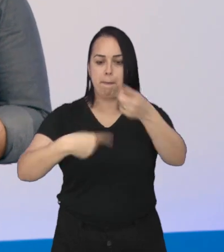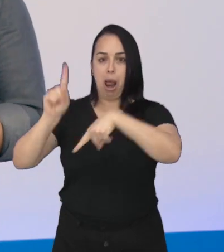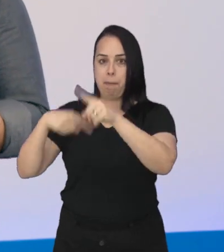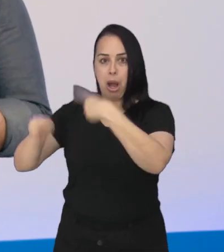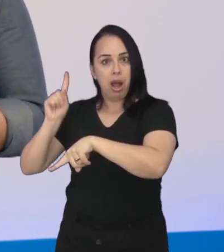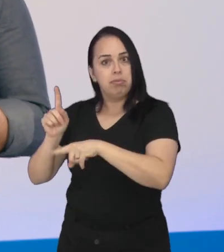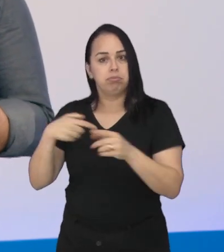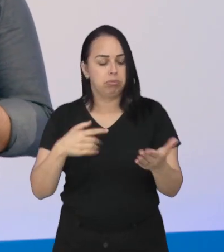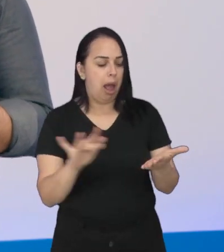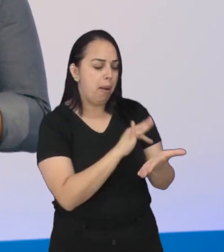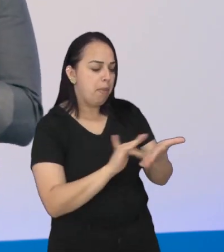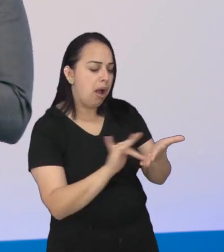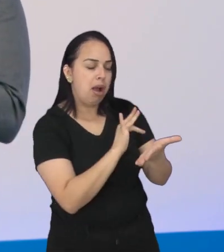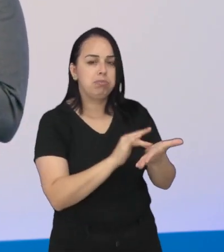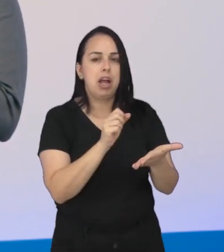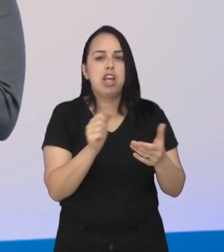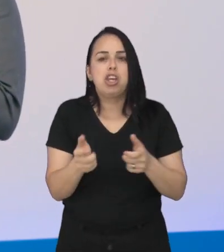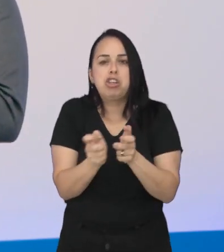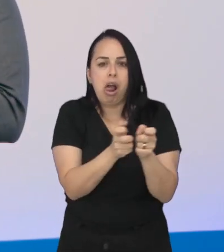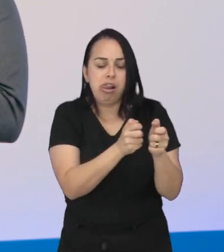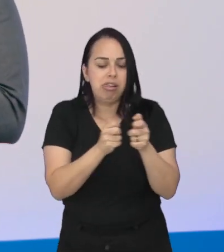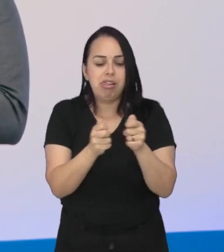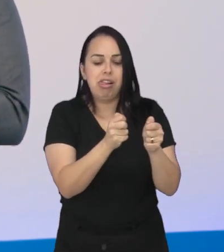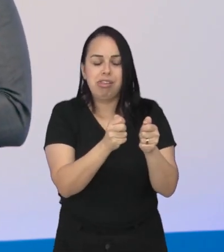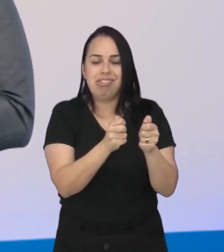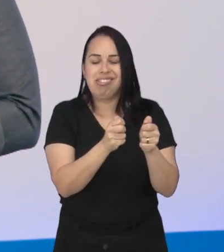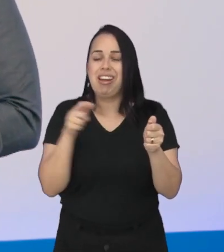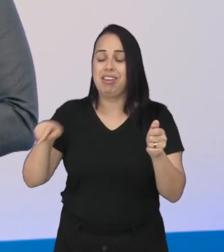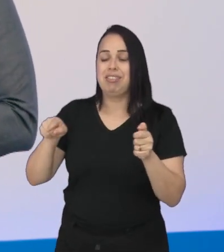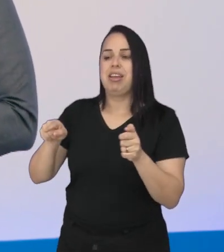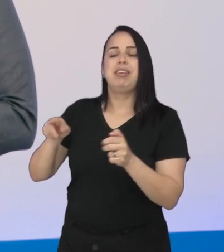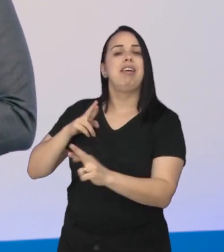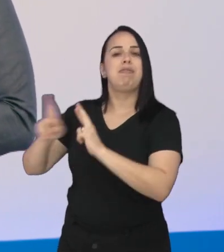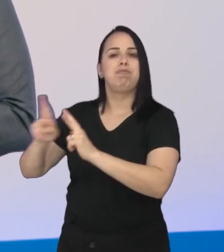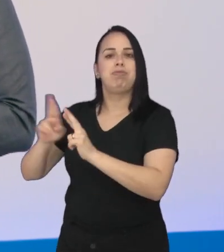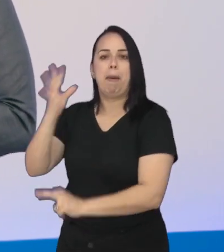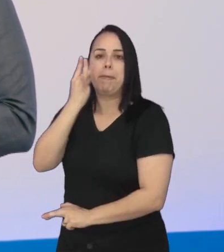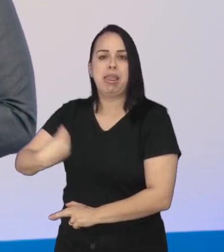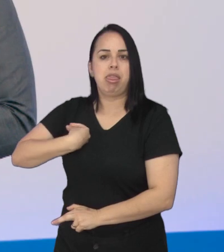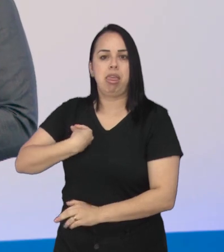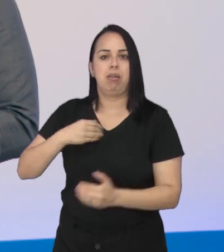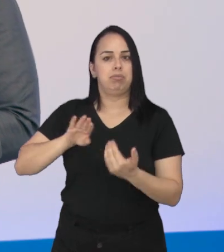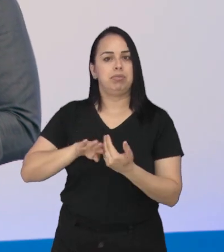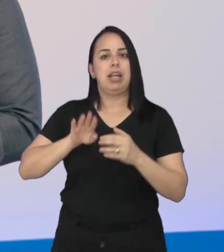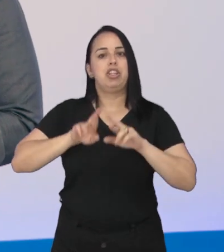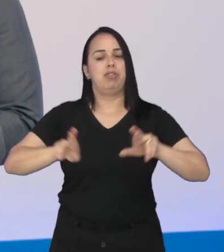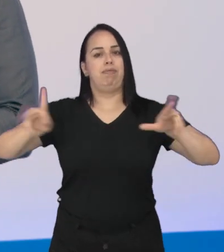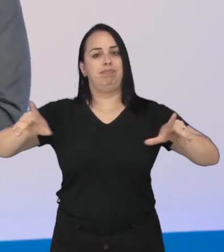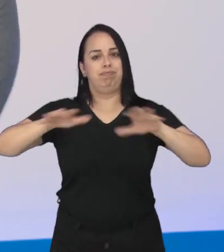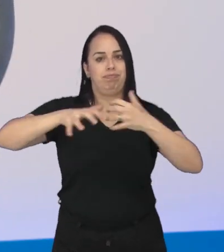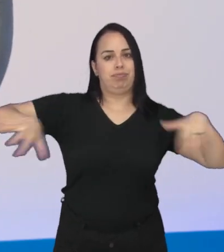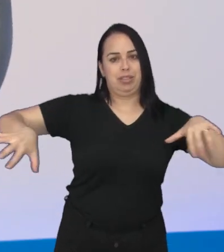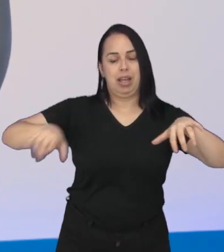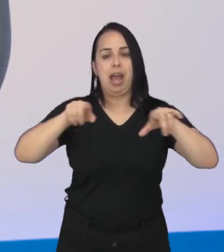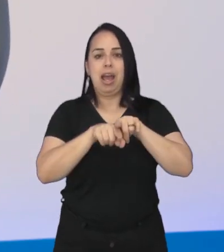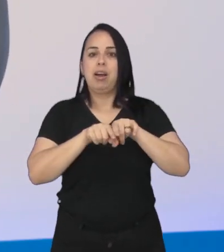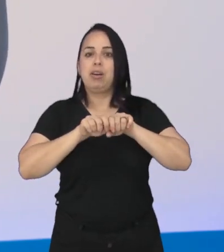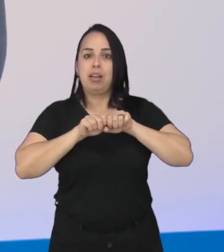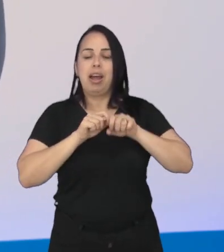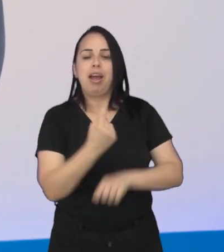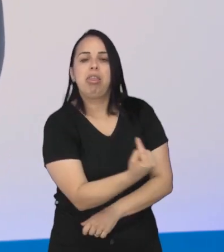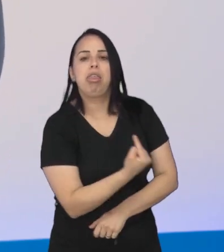tecnologia, aplicativos e jogos têm substituído as relações sociais por interações digitais, um cenário que